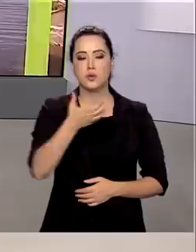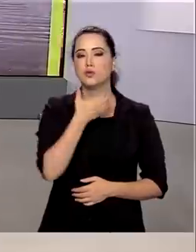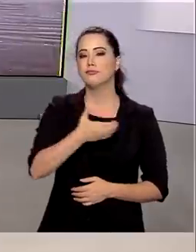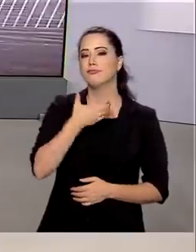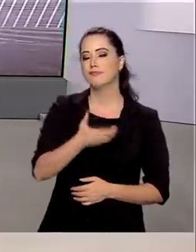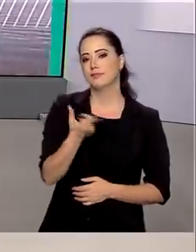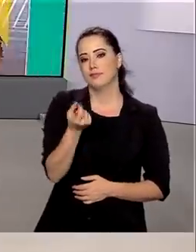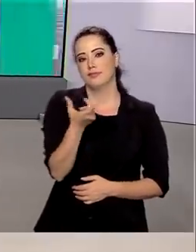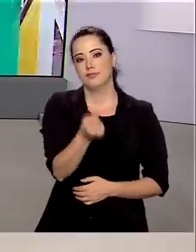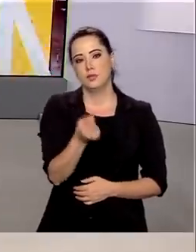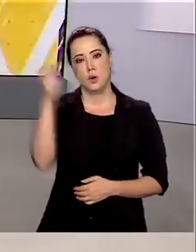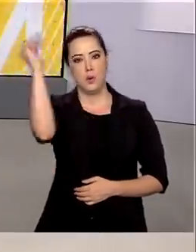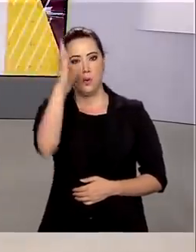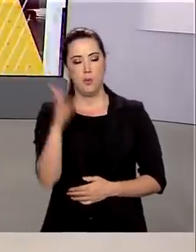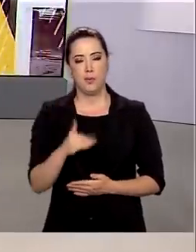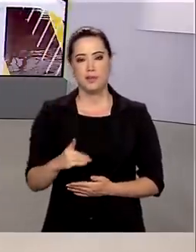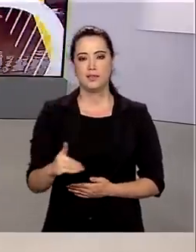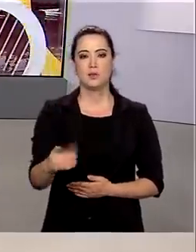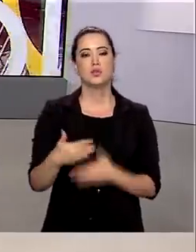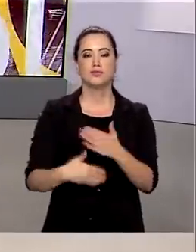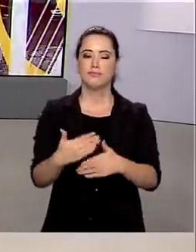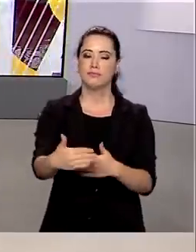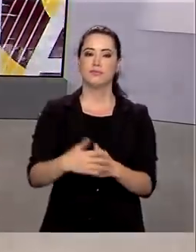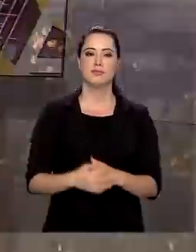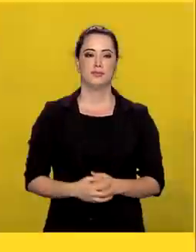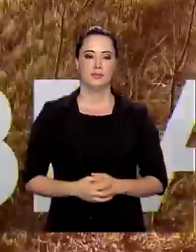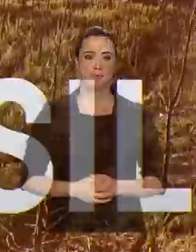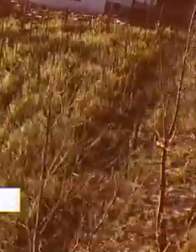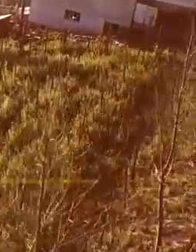2020. O Brasil em Dia já está no ar.